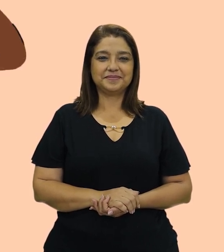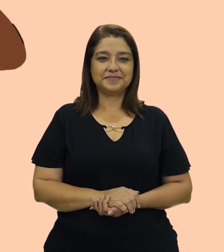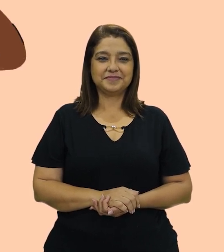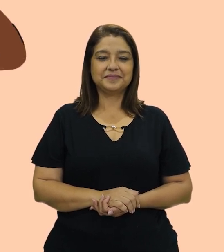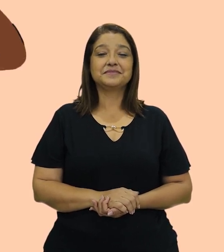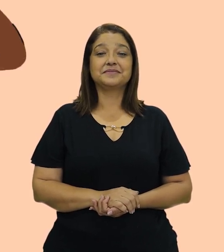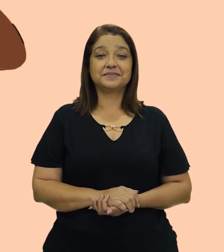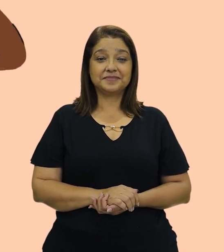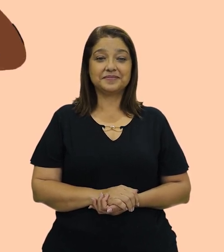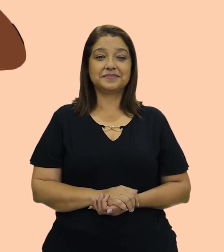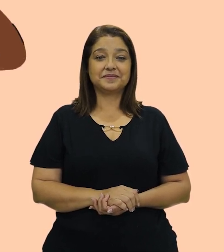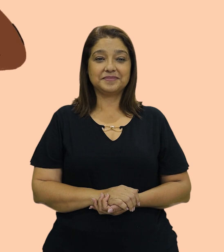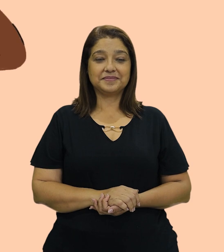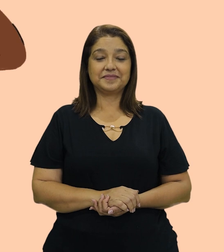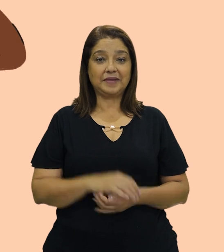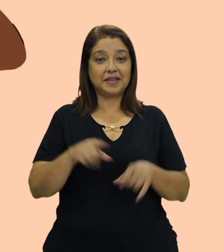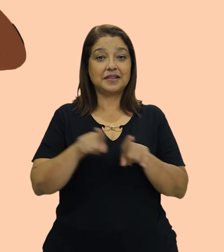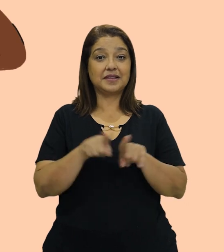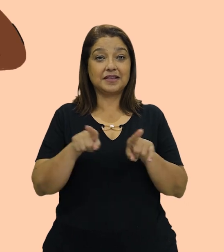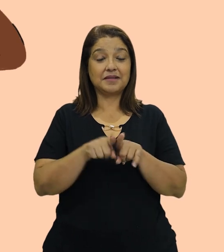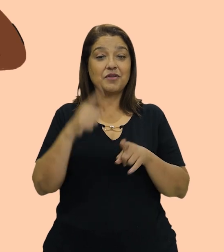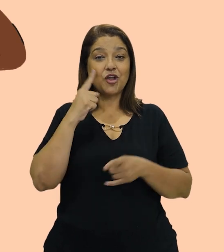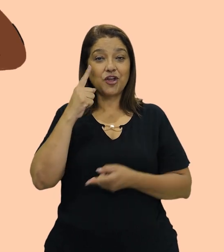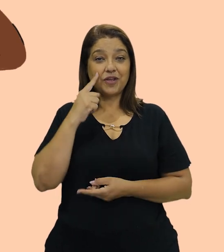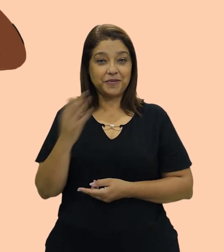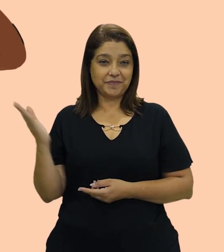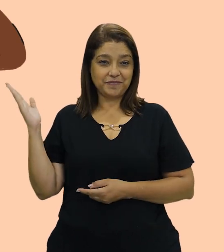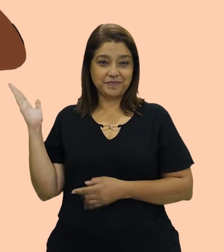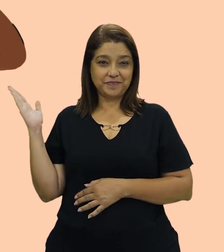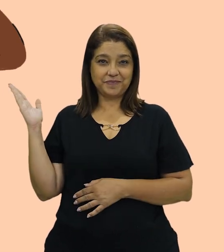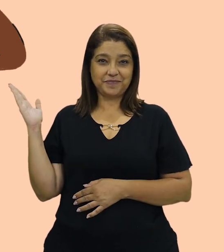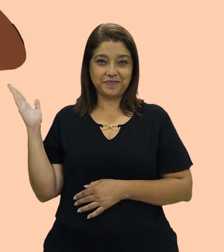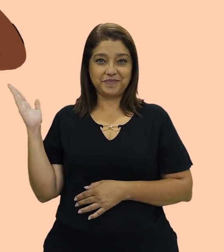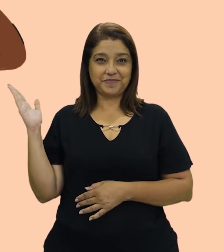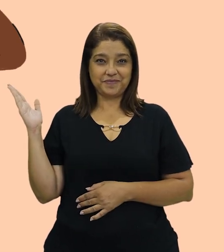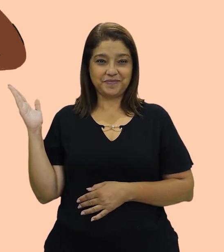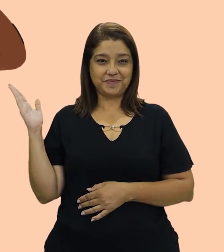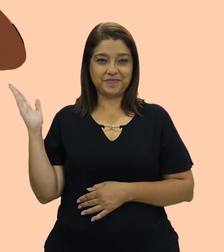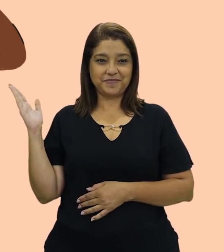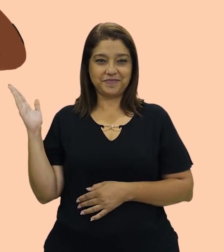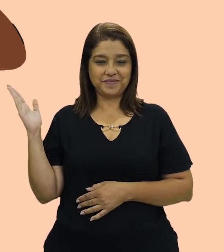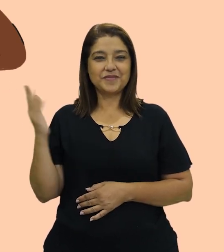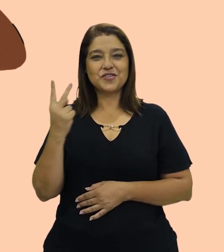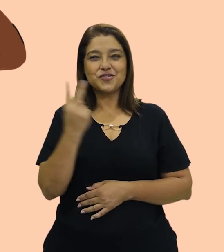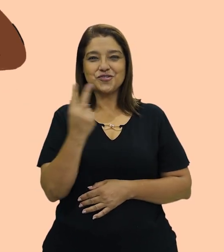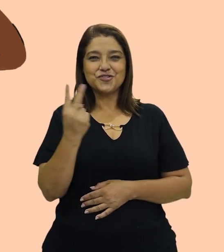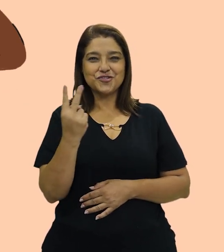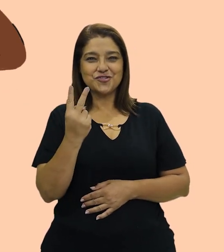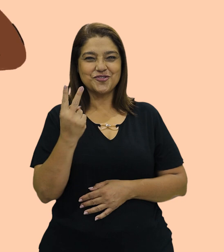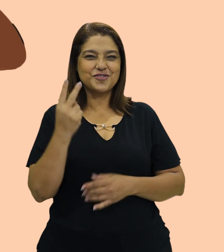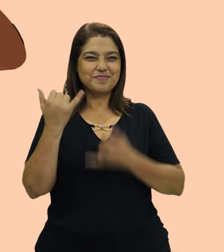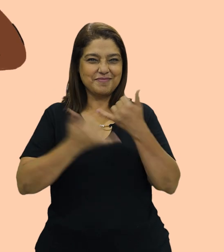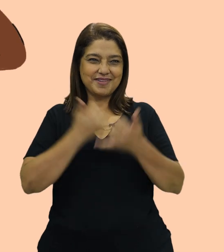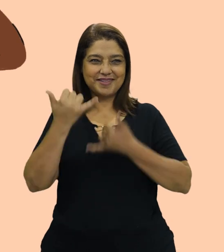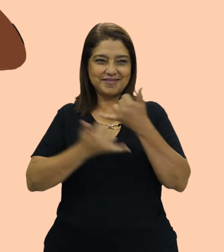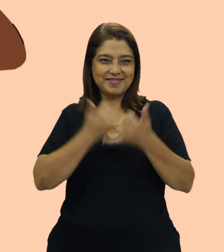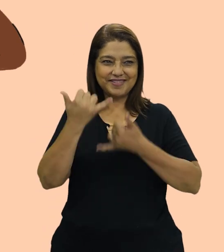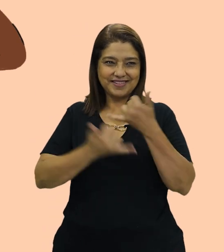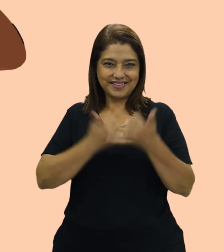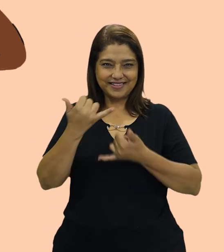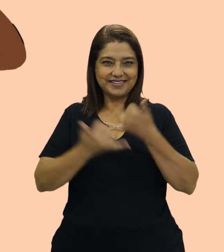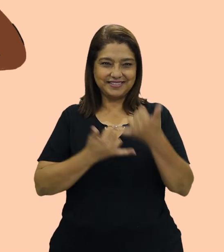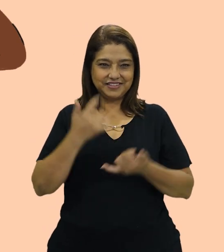Temos também uncle. Tá vendo aí? O uncle fazendo a maior festa com o sobrinho. Uncle.